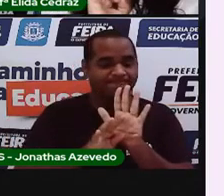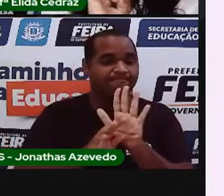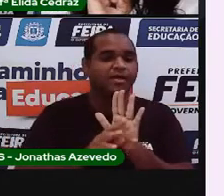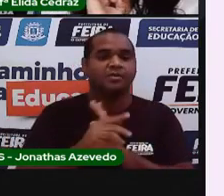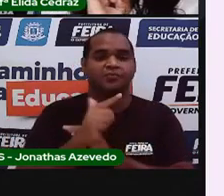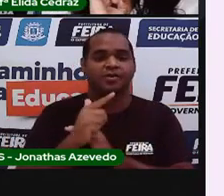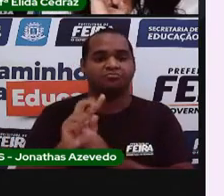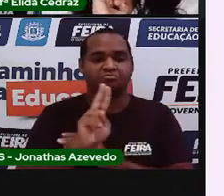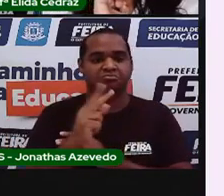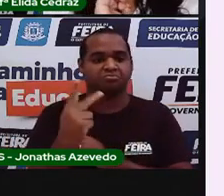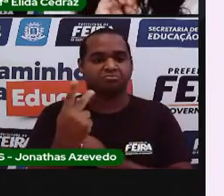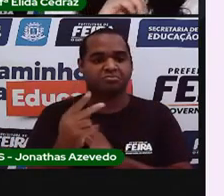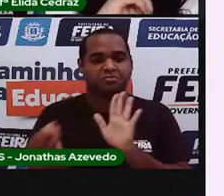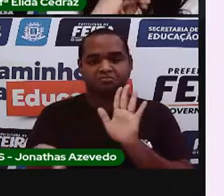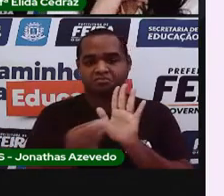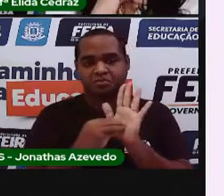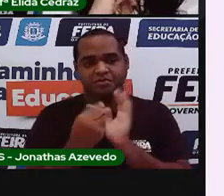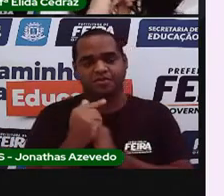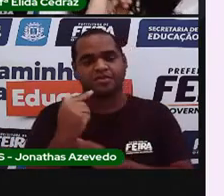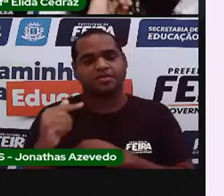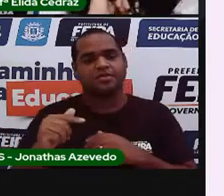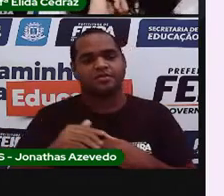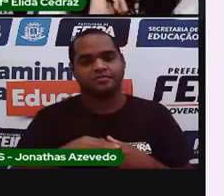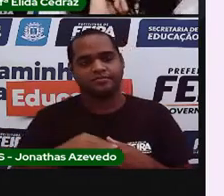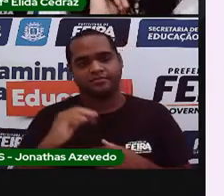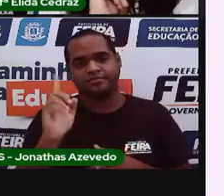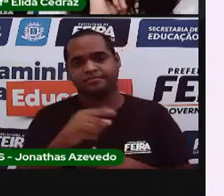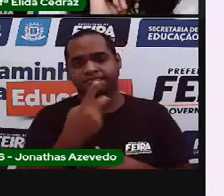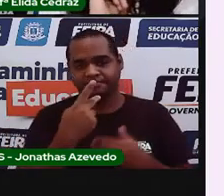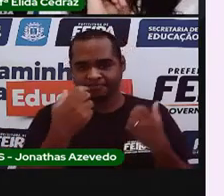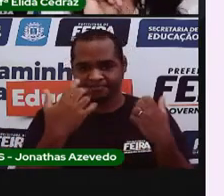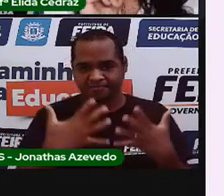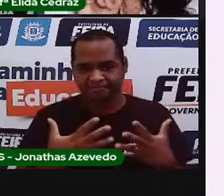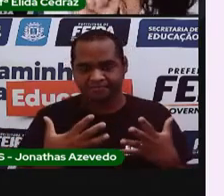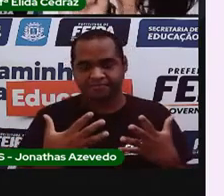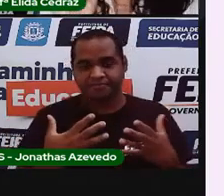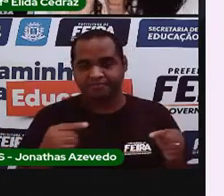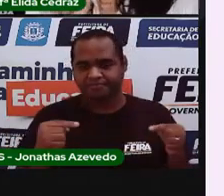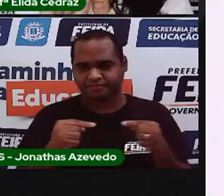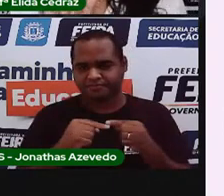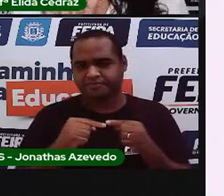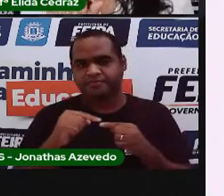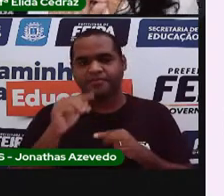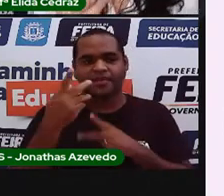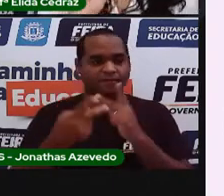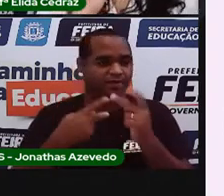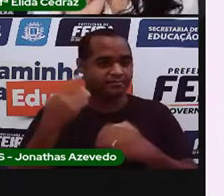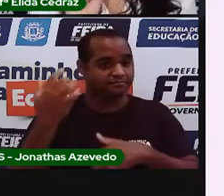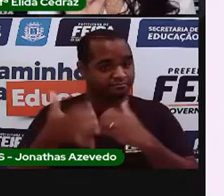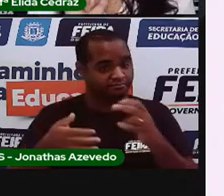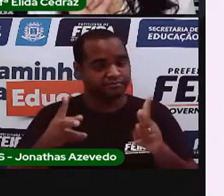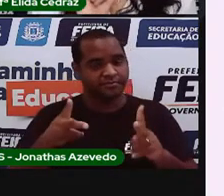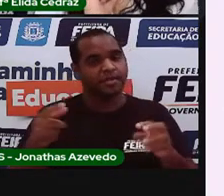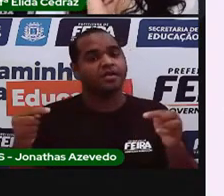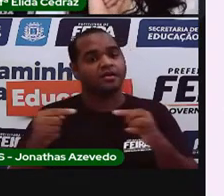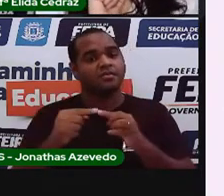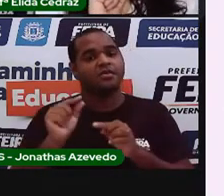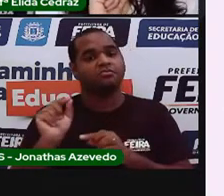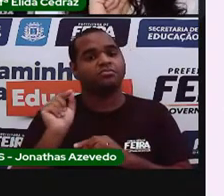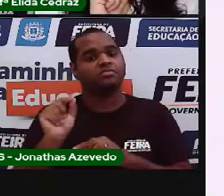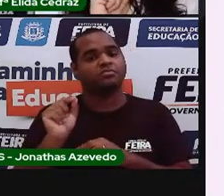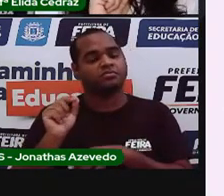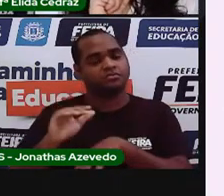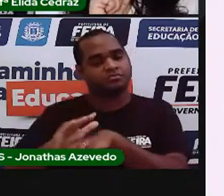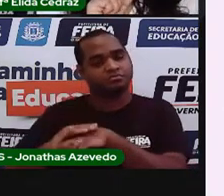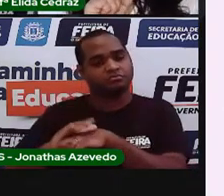constava o nome dela. Mas a gente precisa sempre falar de quem fez a